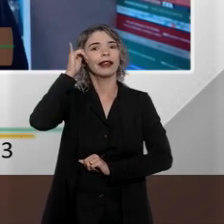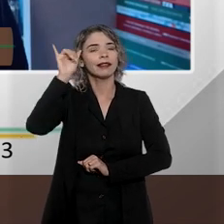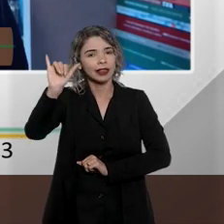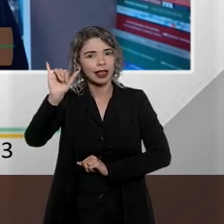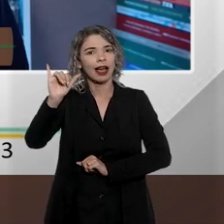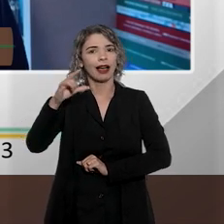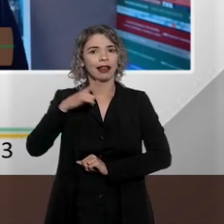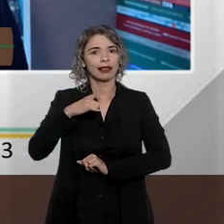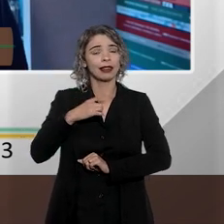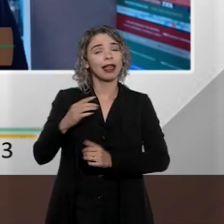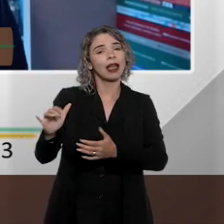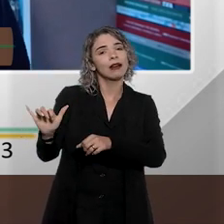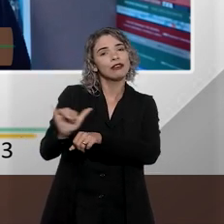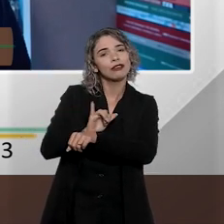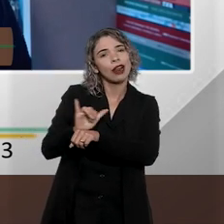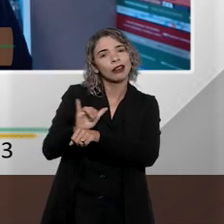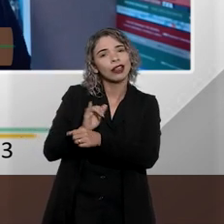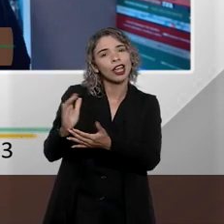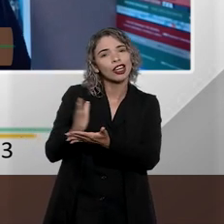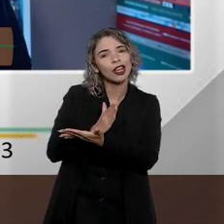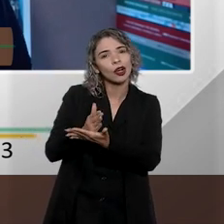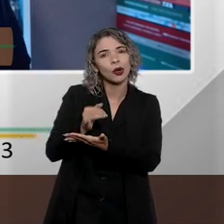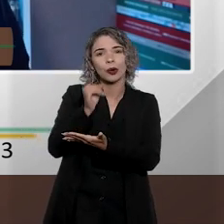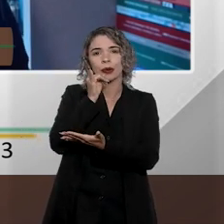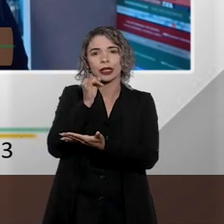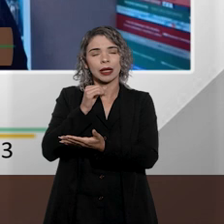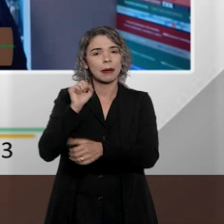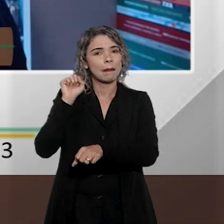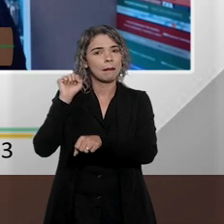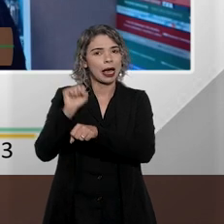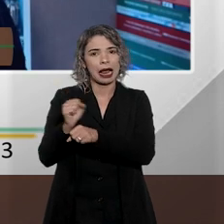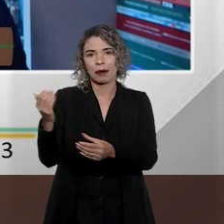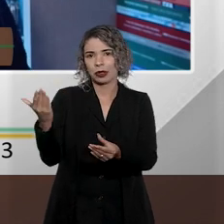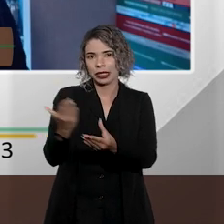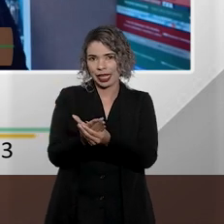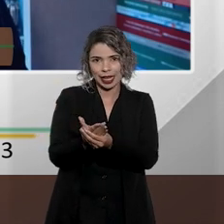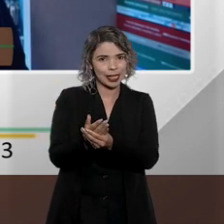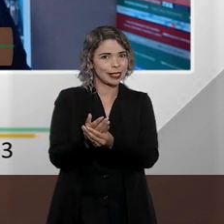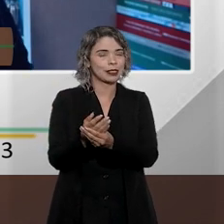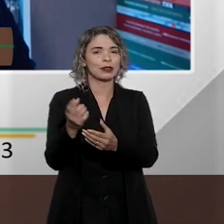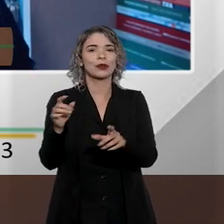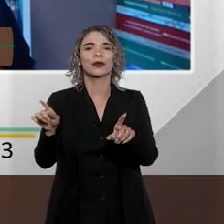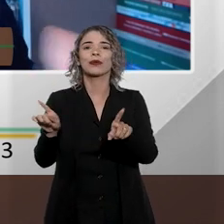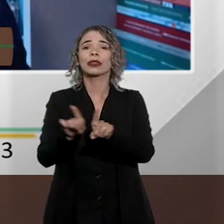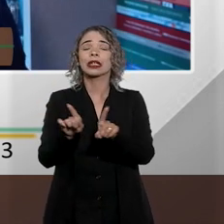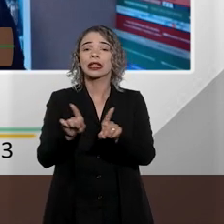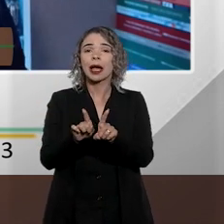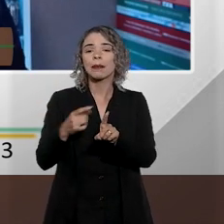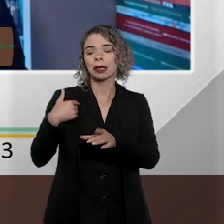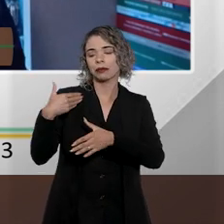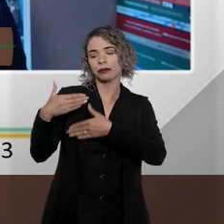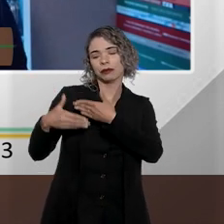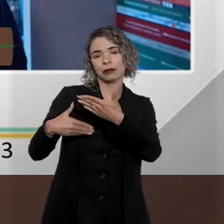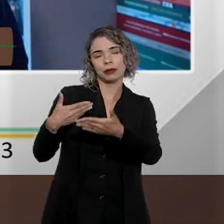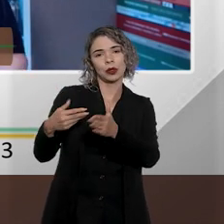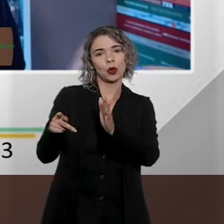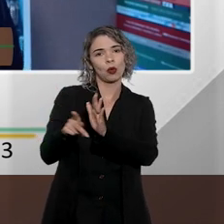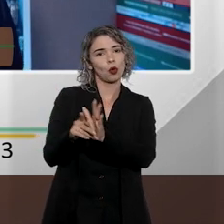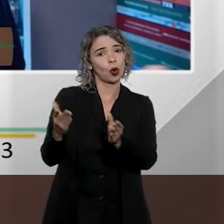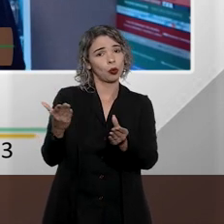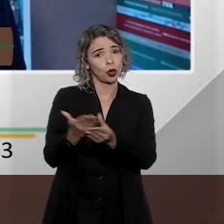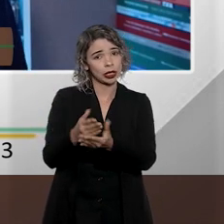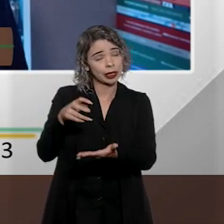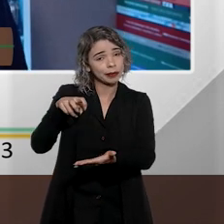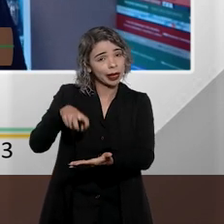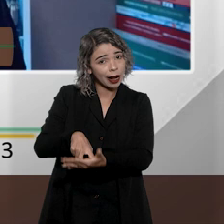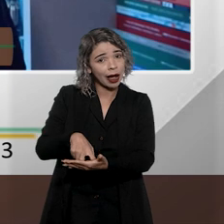dessas possibilidades, como a suspensão condicional do processo, como, eventualmente, a transação penal, que, de